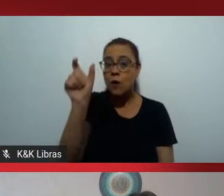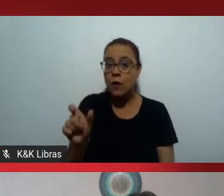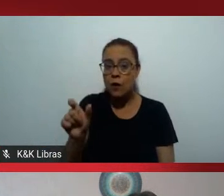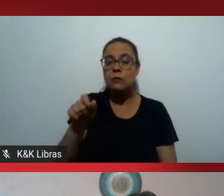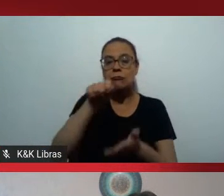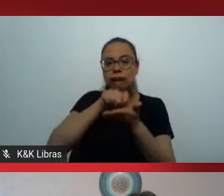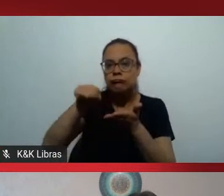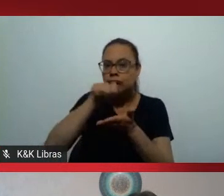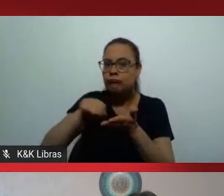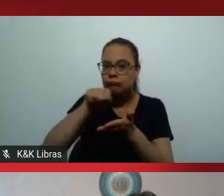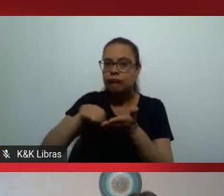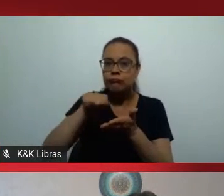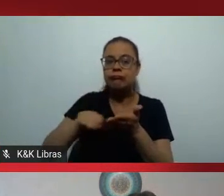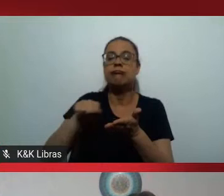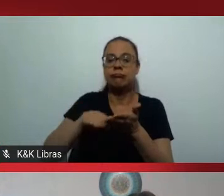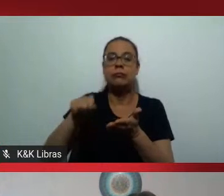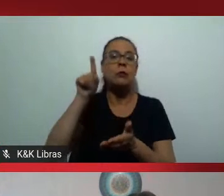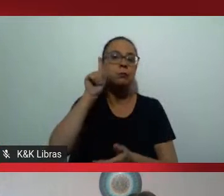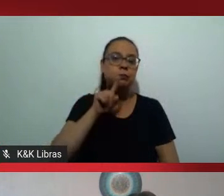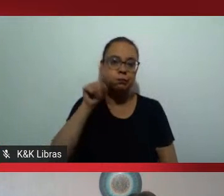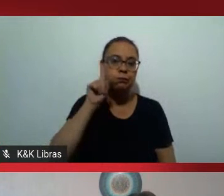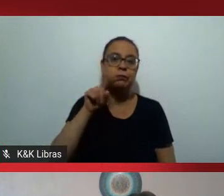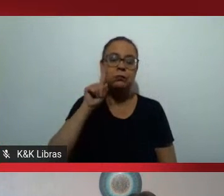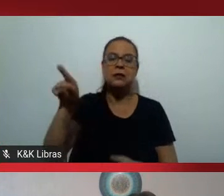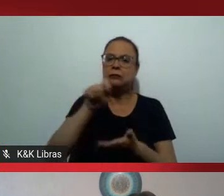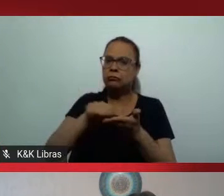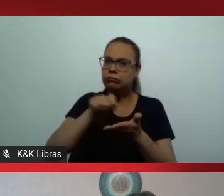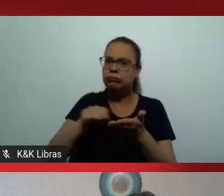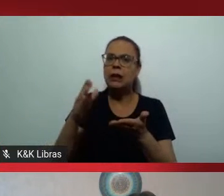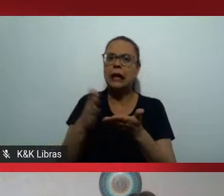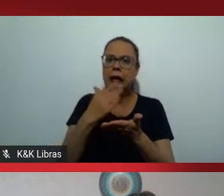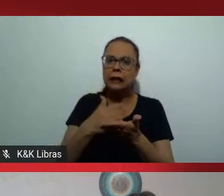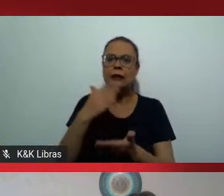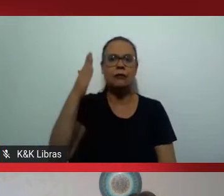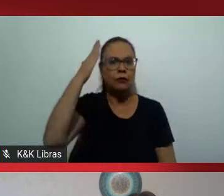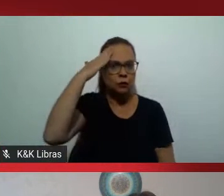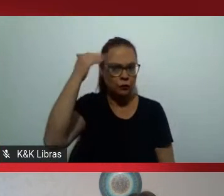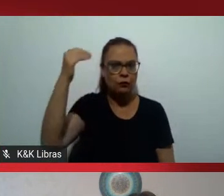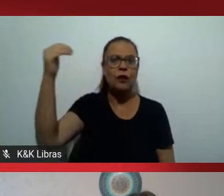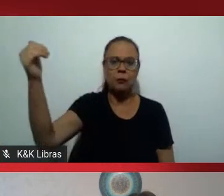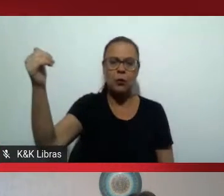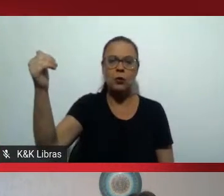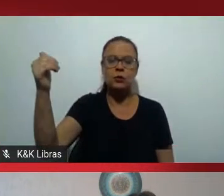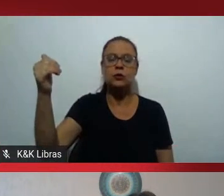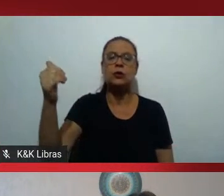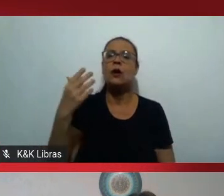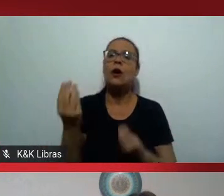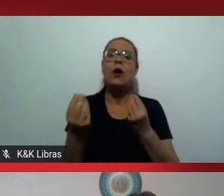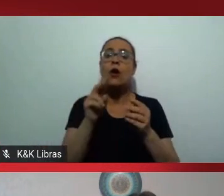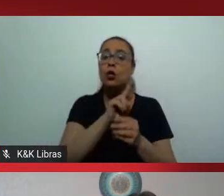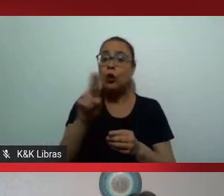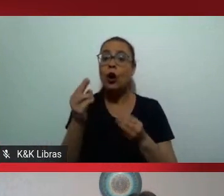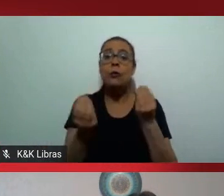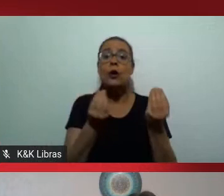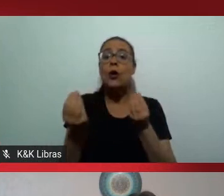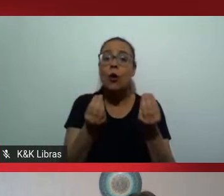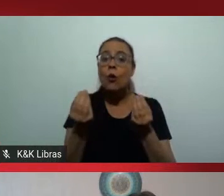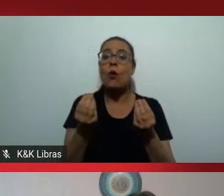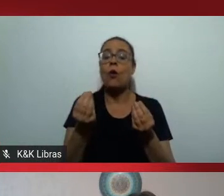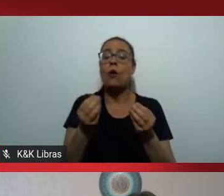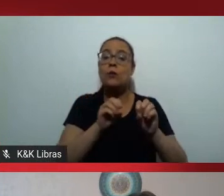publicou um dos maiores best-sellers que servem como base de leitura para qualquer gestor, que é o Como Fazer Amigos Influenciar Pessoas.